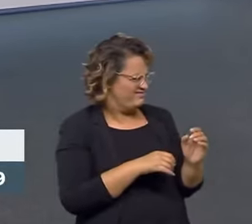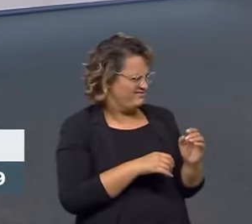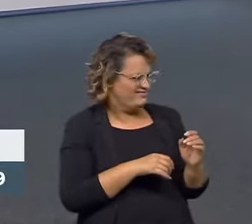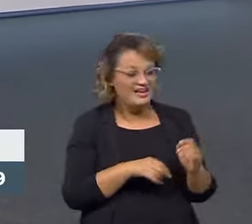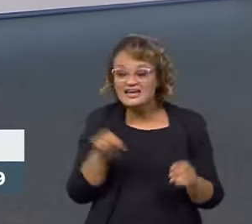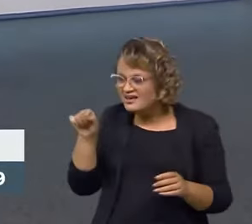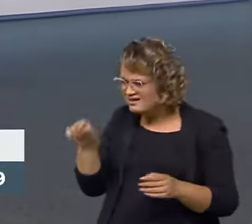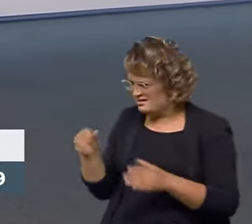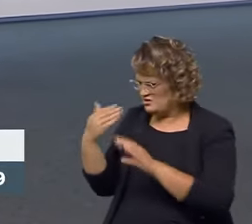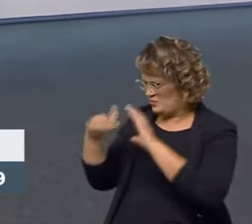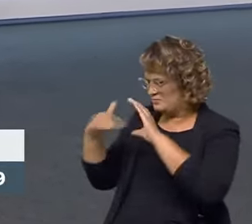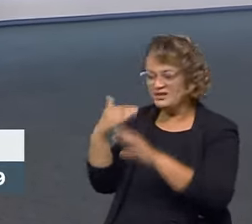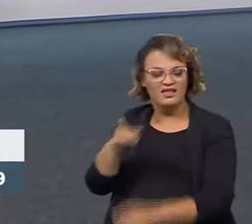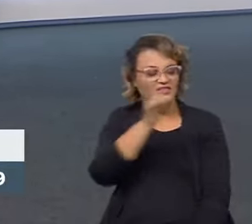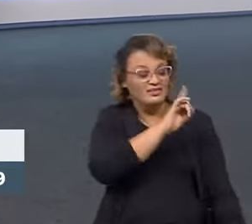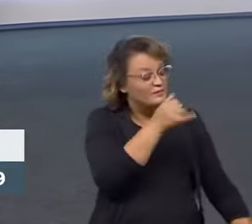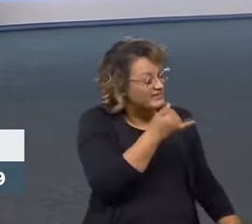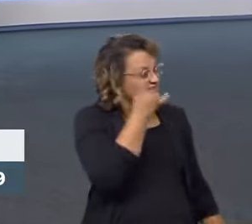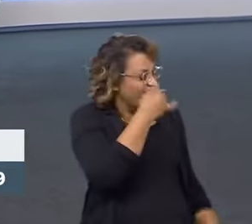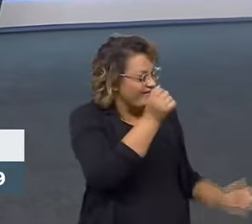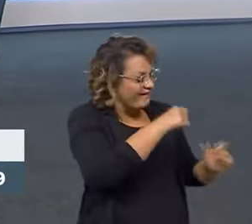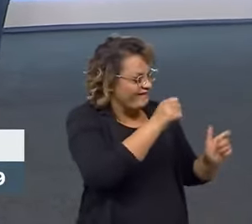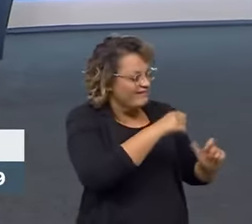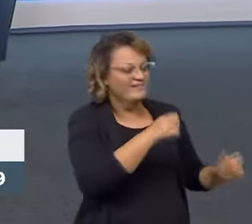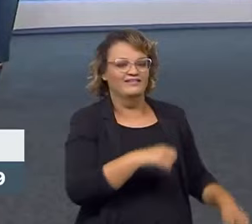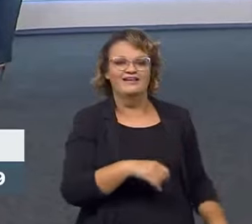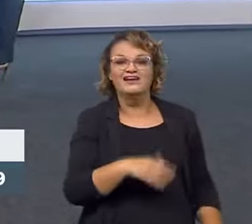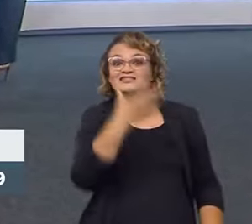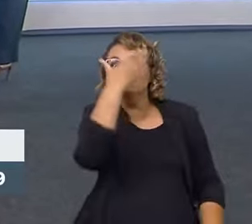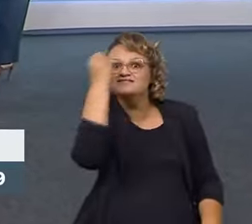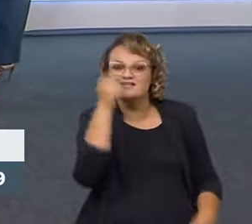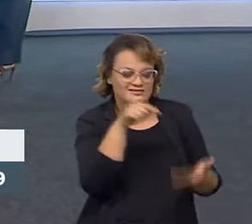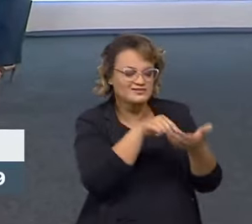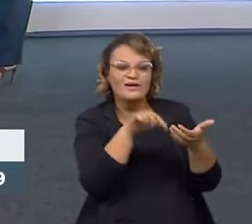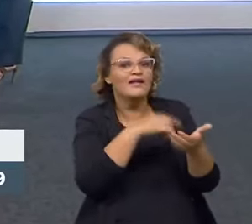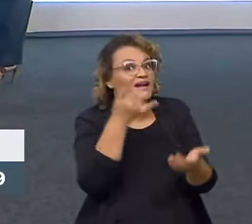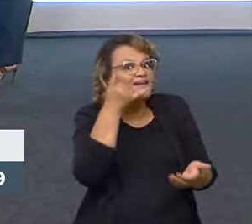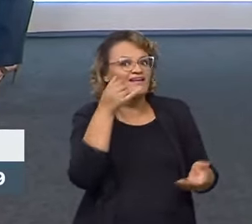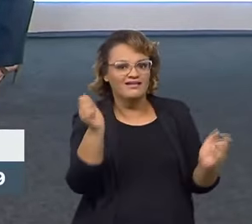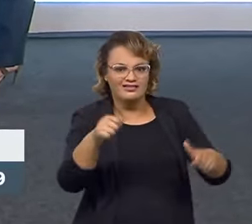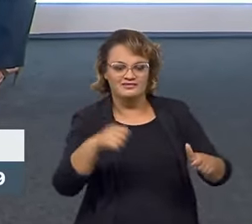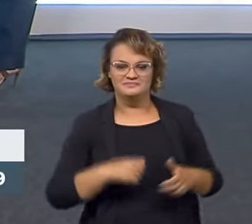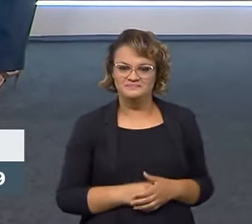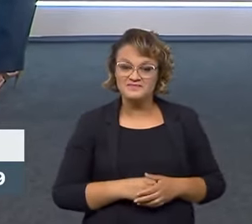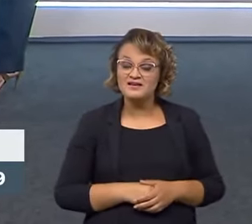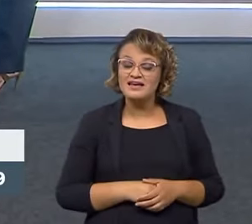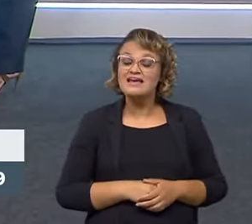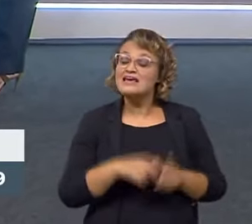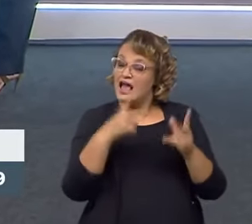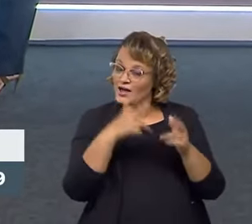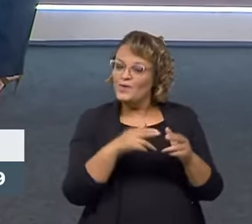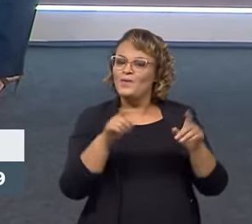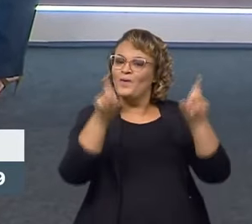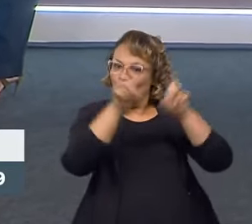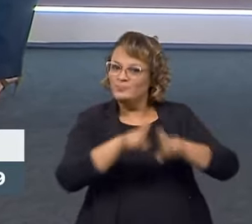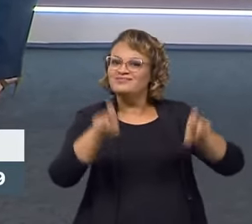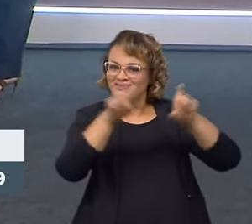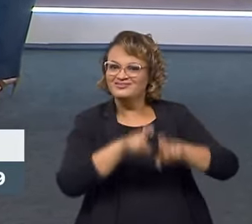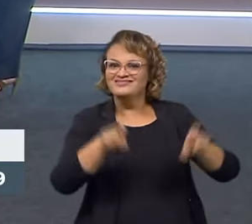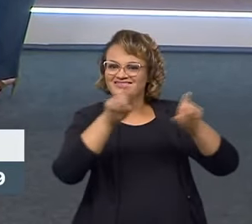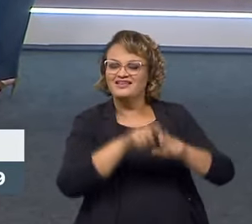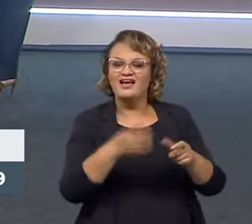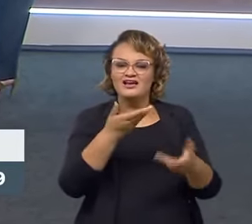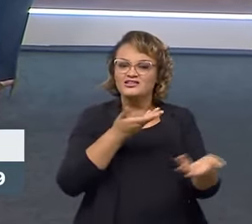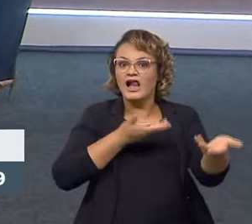telefone. Você liga o número da pessoa e liga para ela. Então, a gente até esquece que isso aqui é um telefone. Mas é um computador e você tem formas de